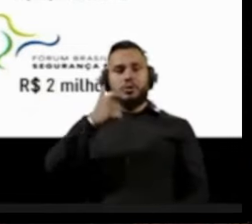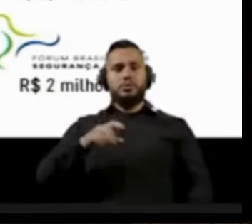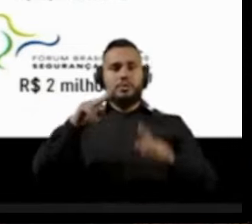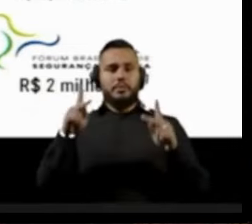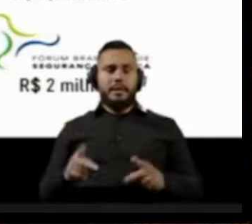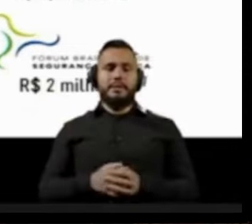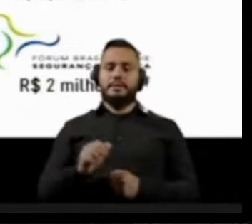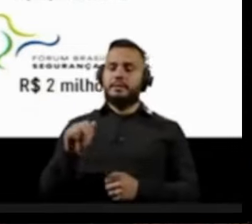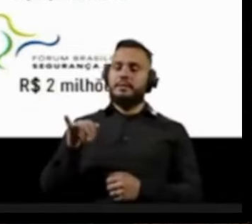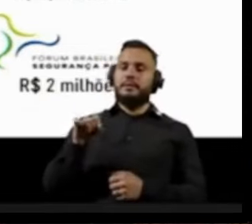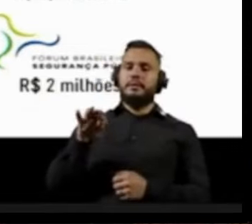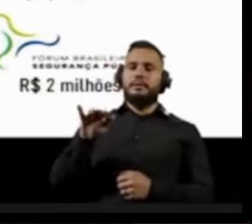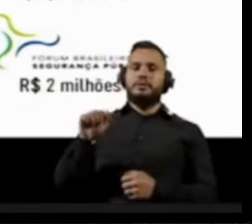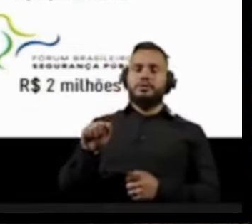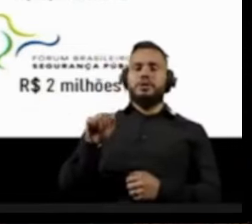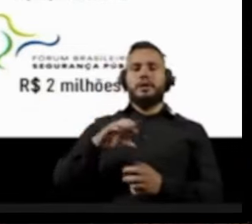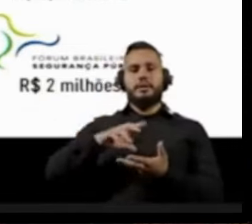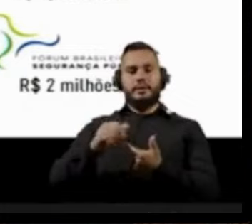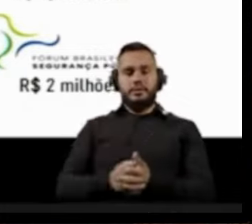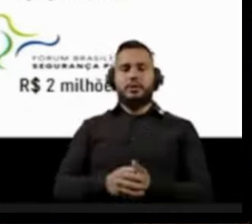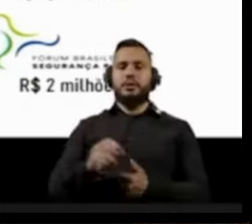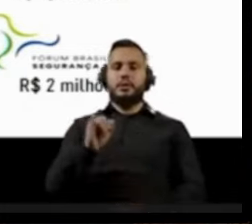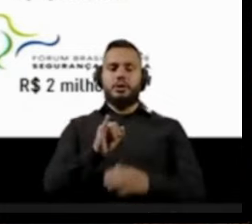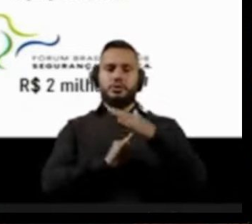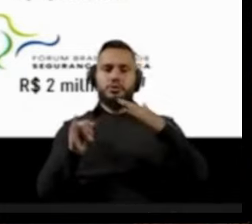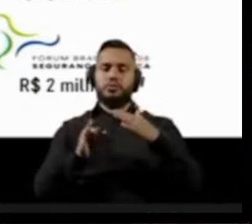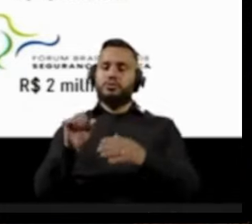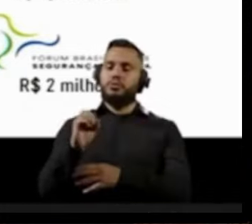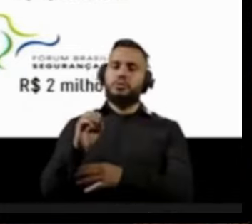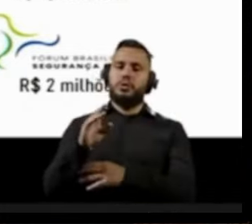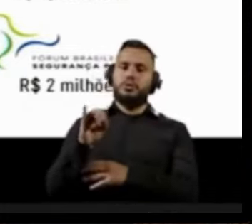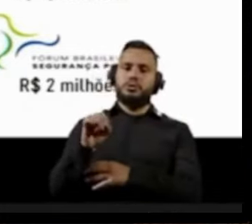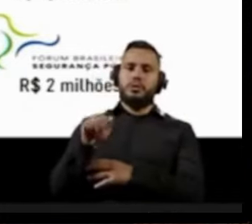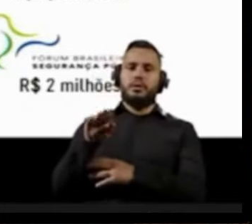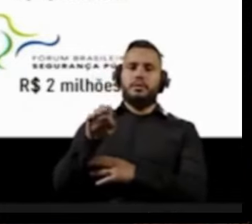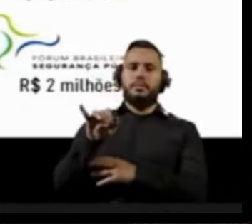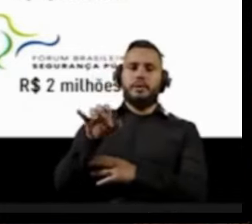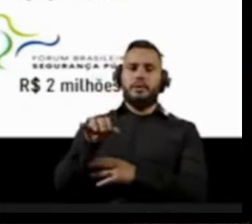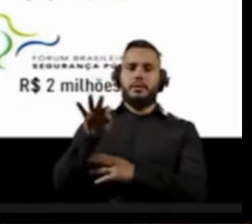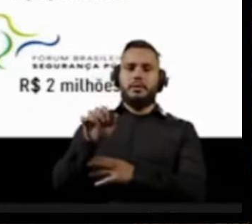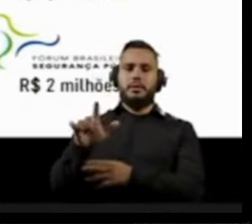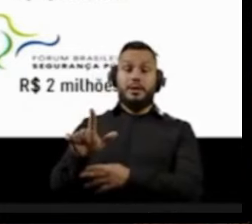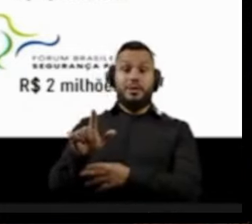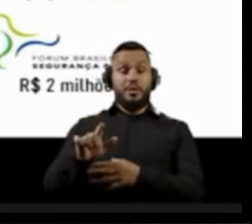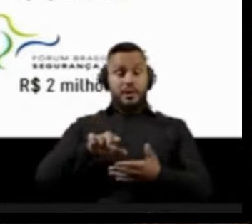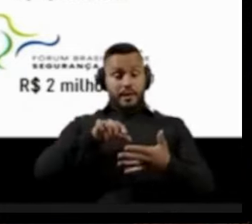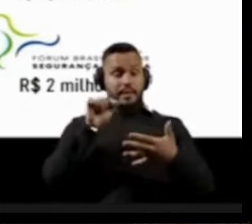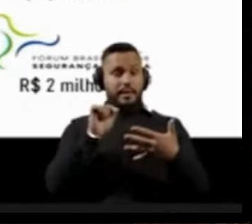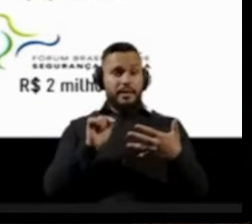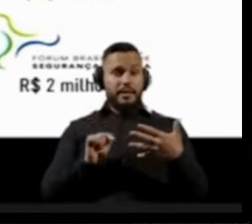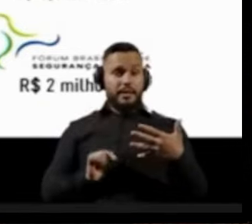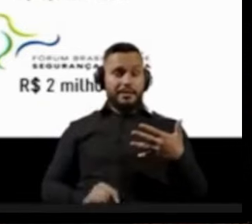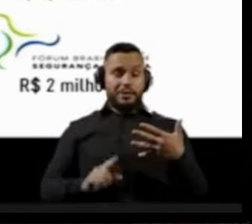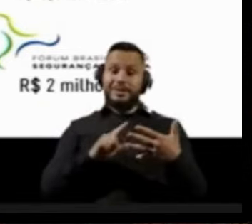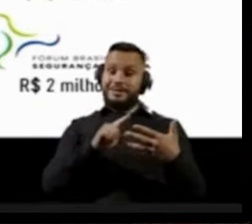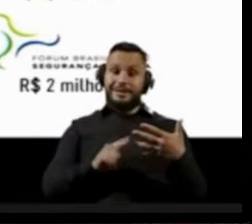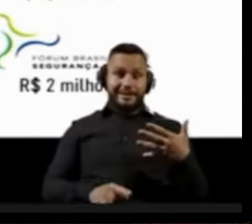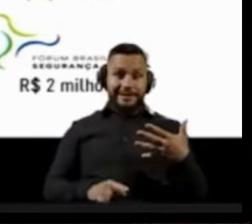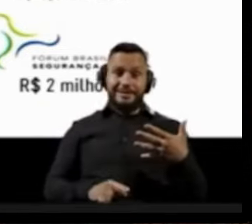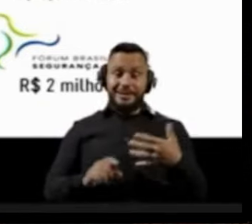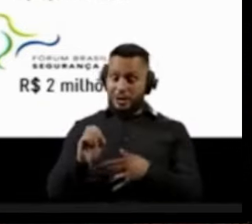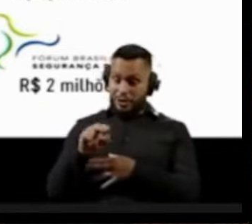Internacional, Instituto Socioambiental. Então, todos esses, essas organizações não governamentais